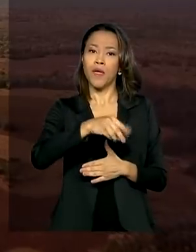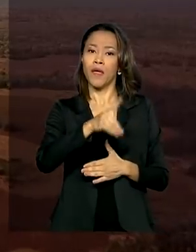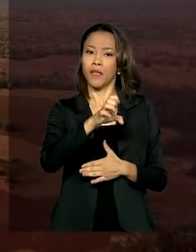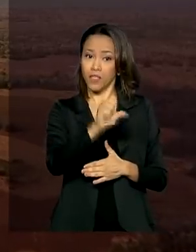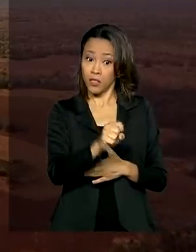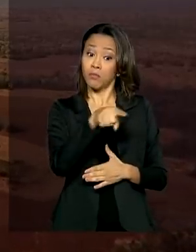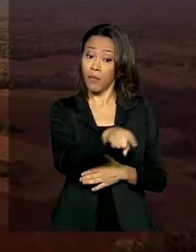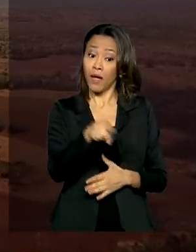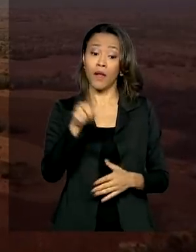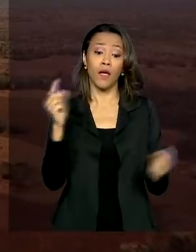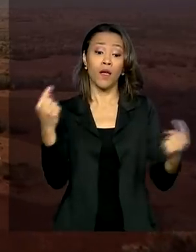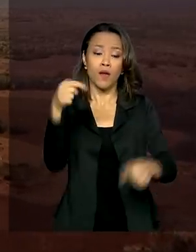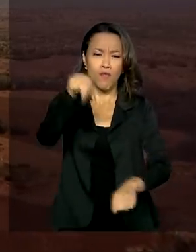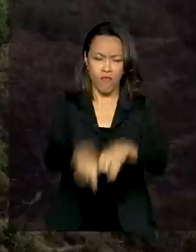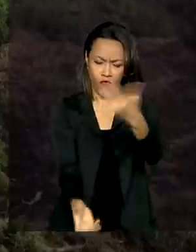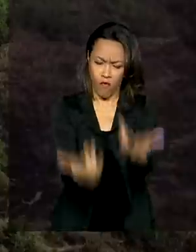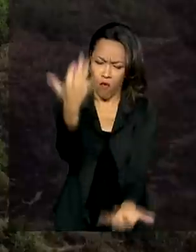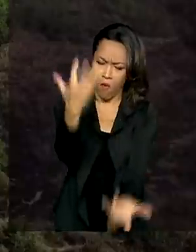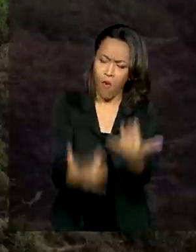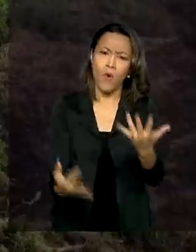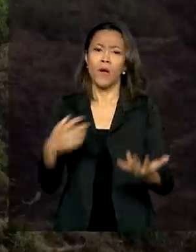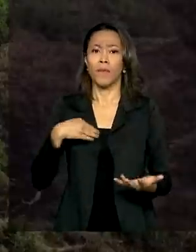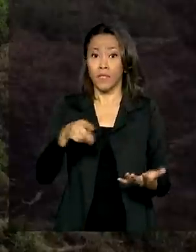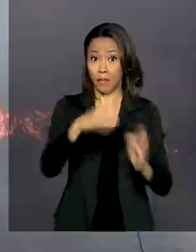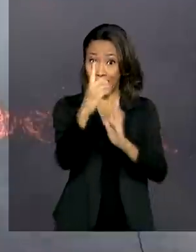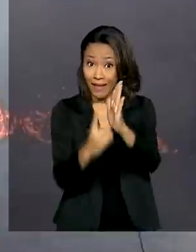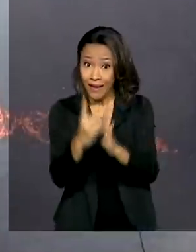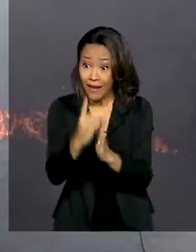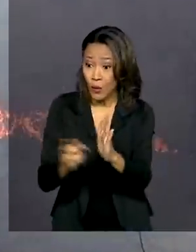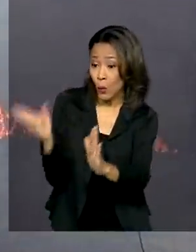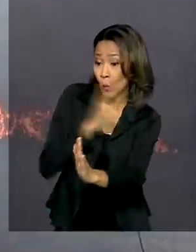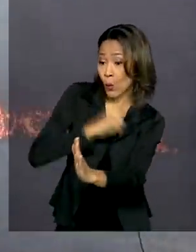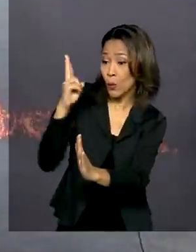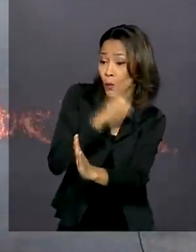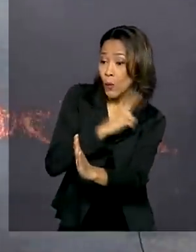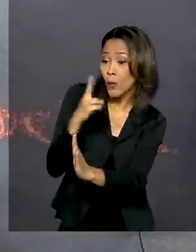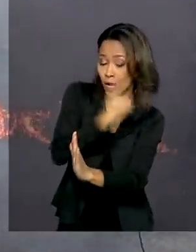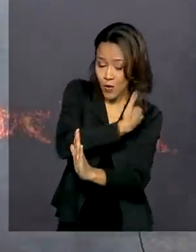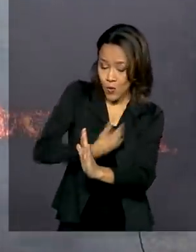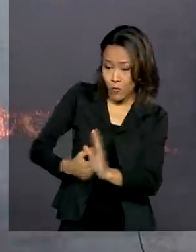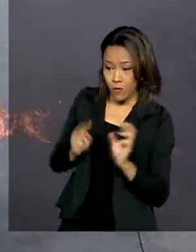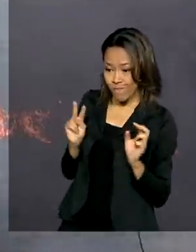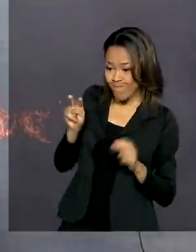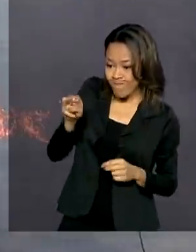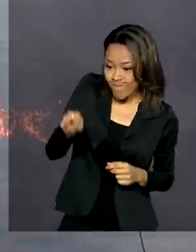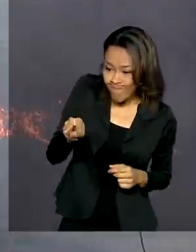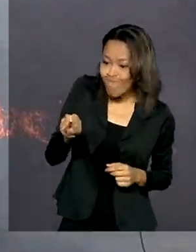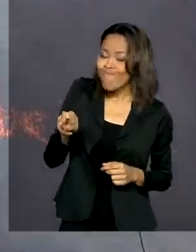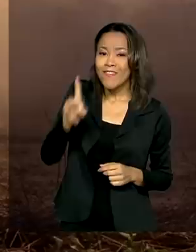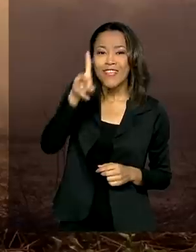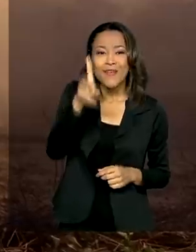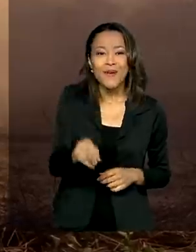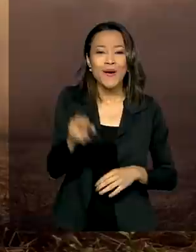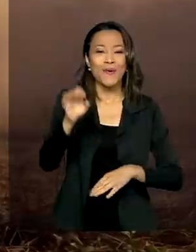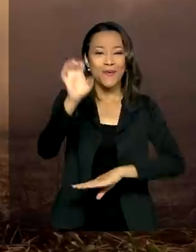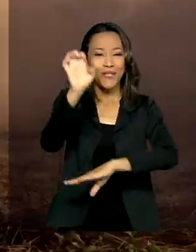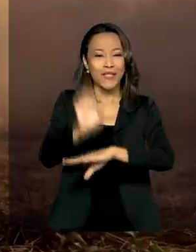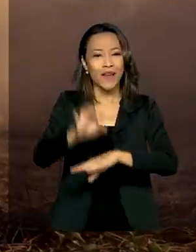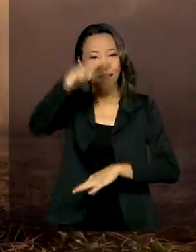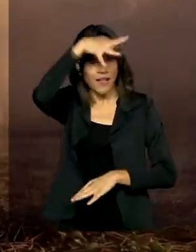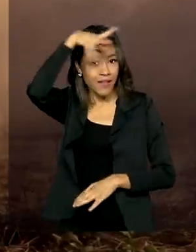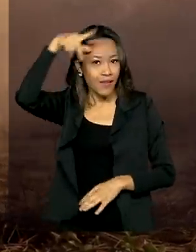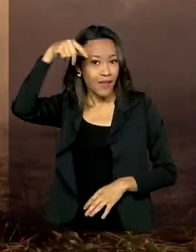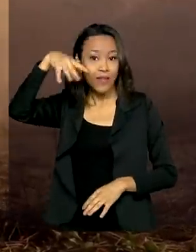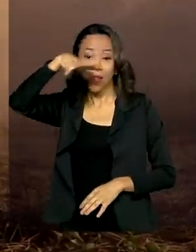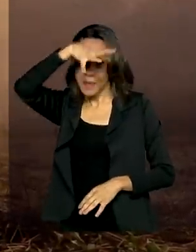ser usado em locais onde há decreto de emergência reconhecido pelo governo, como é o caso dos estados do Mato Grosso e do Mato Grosso